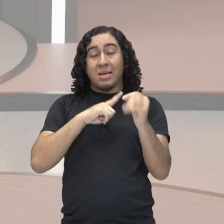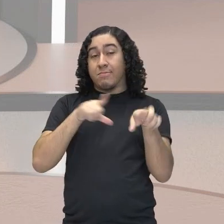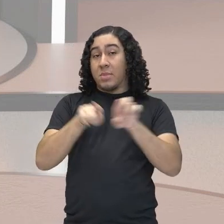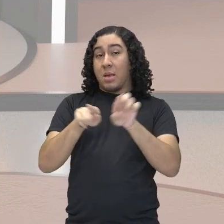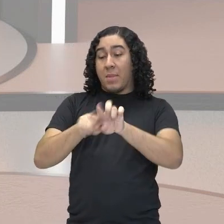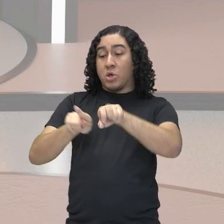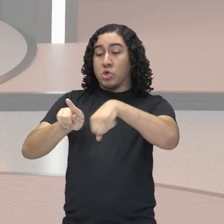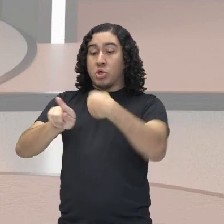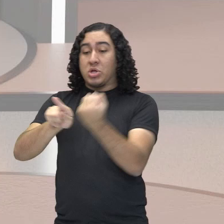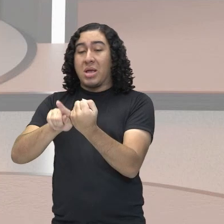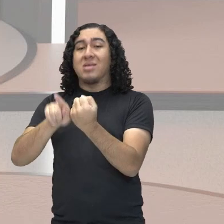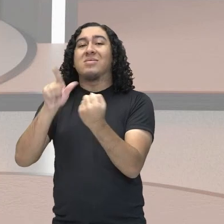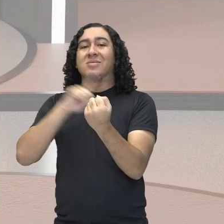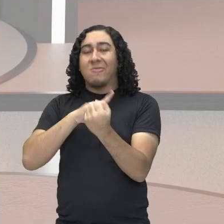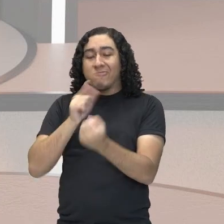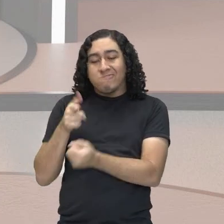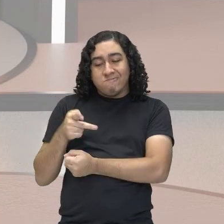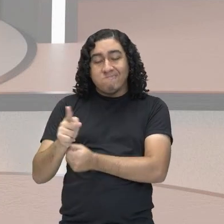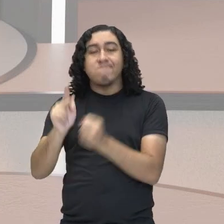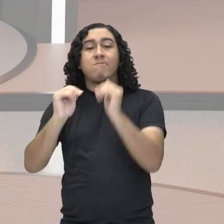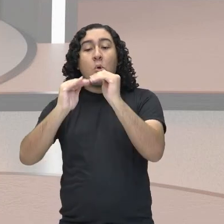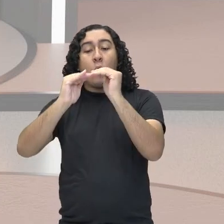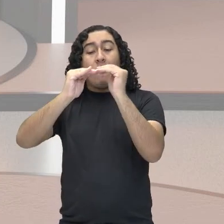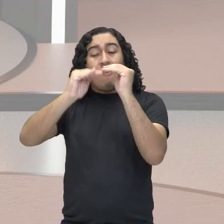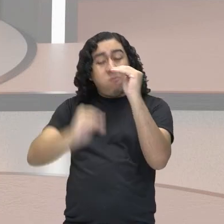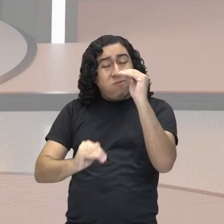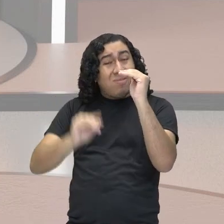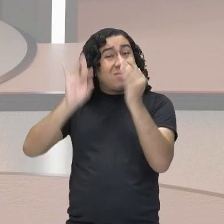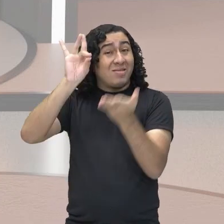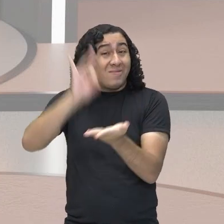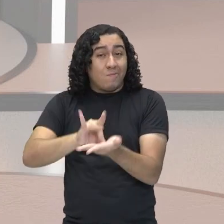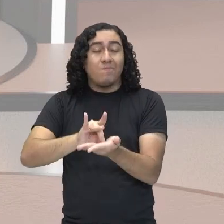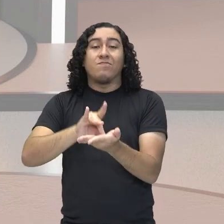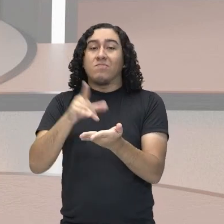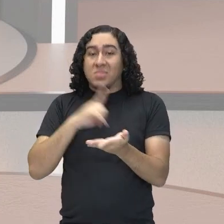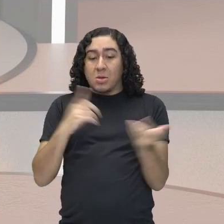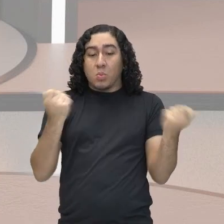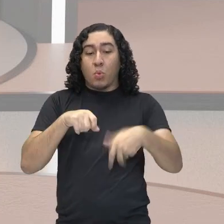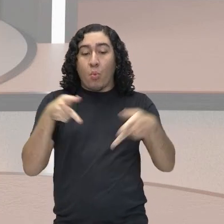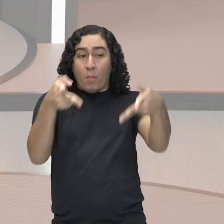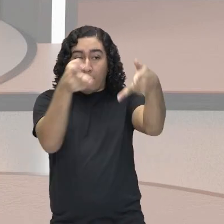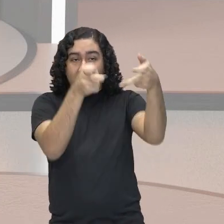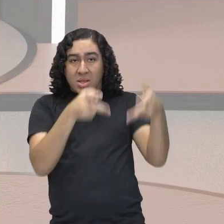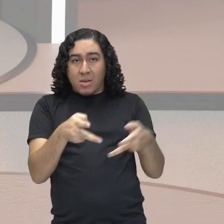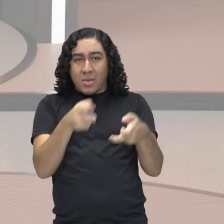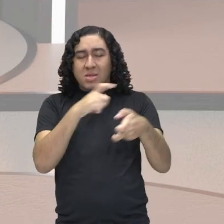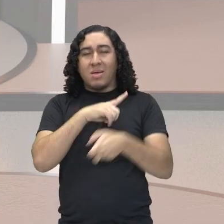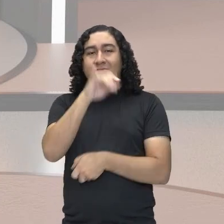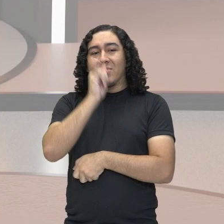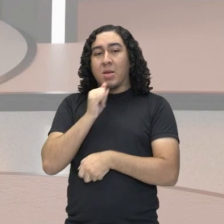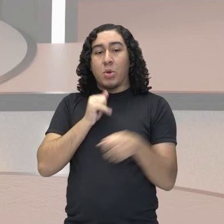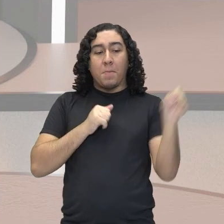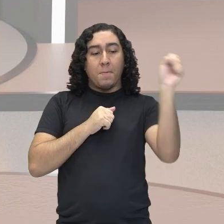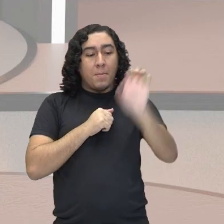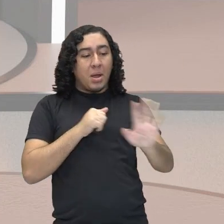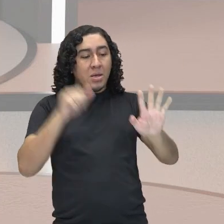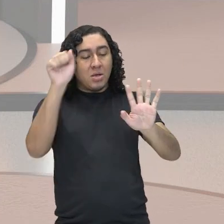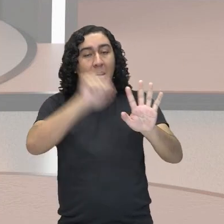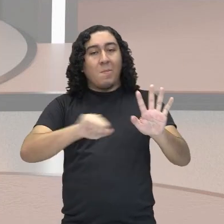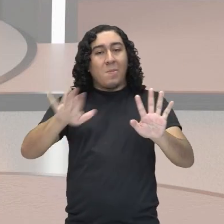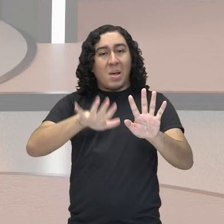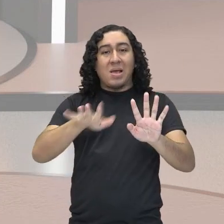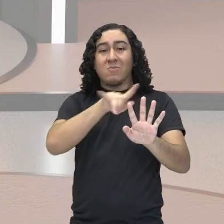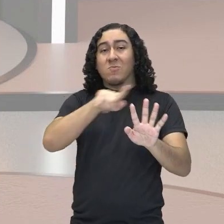se acentua, se torna muito mais visível. Aquela imagem que, por exemplo, que muitas